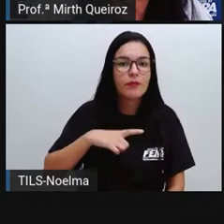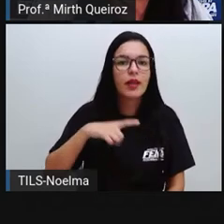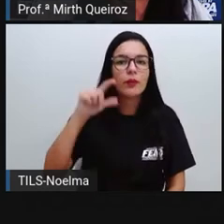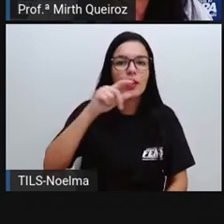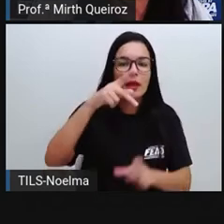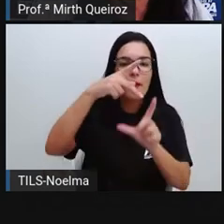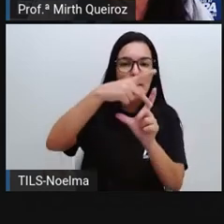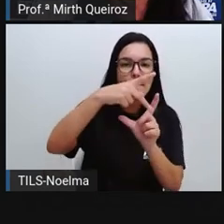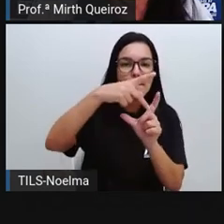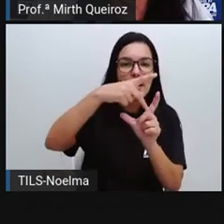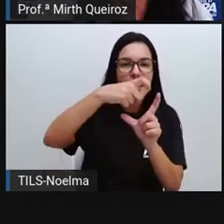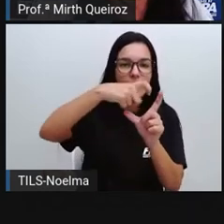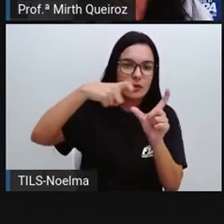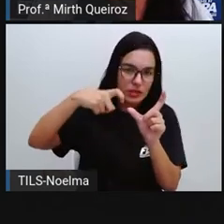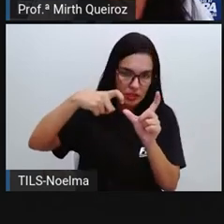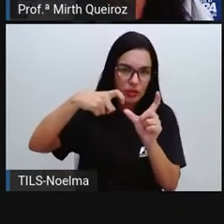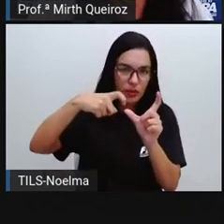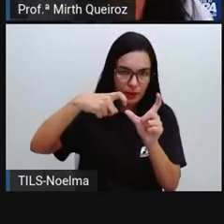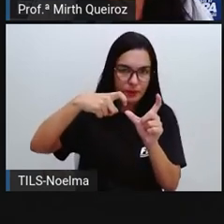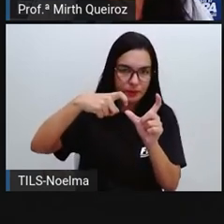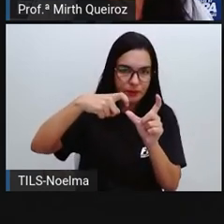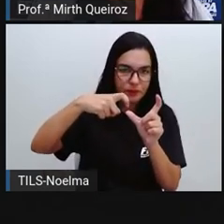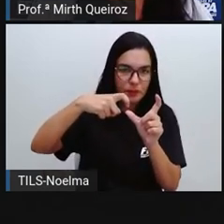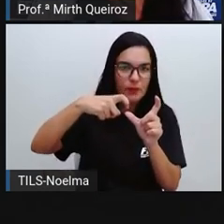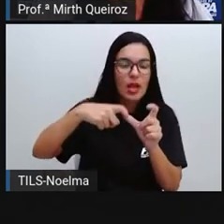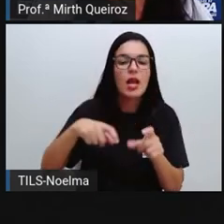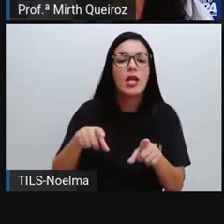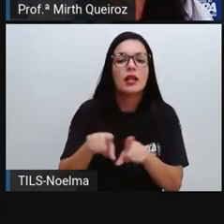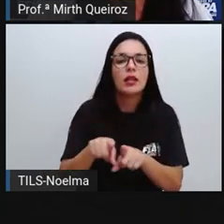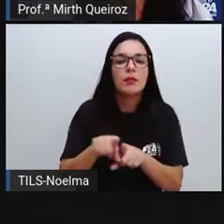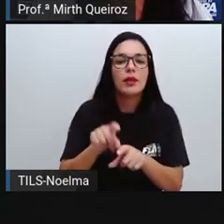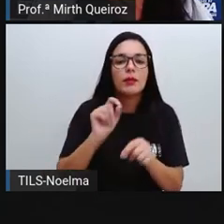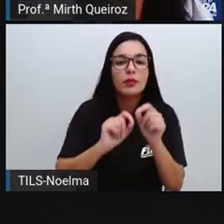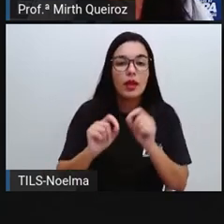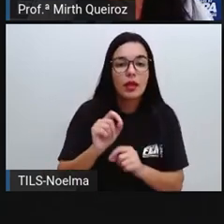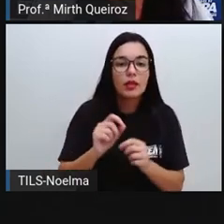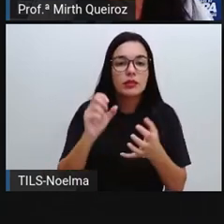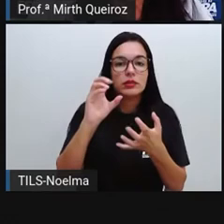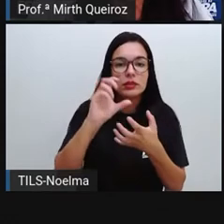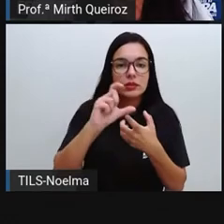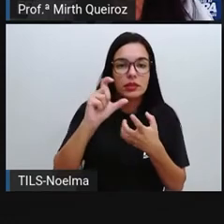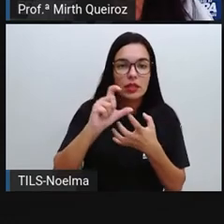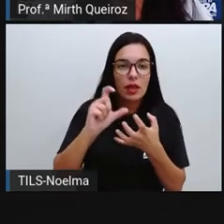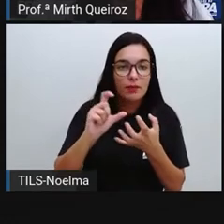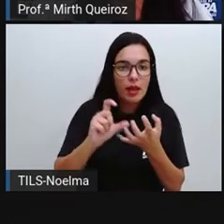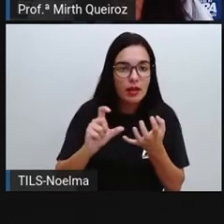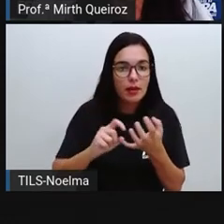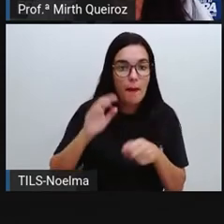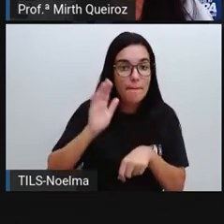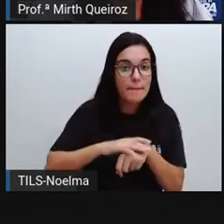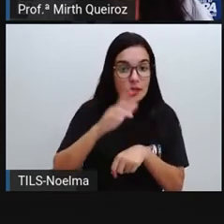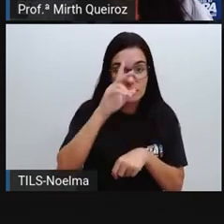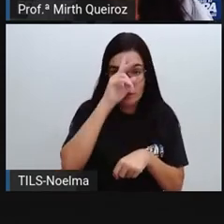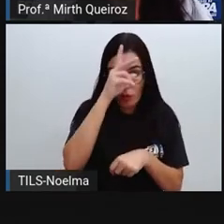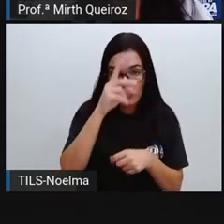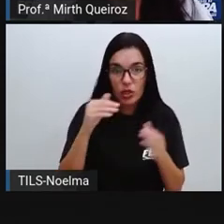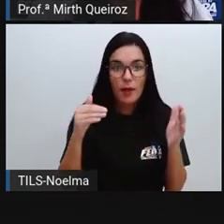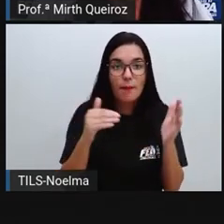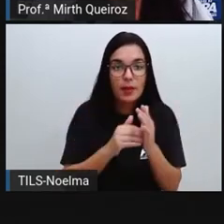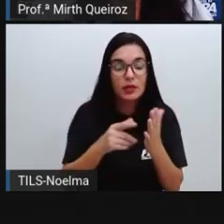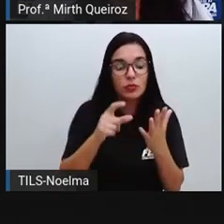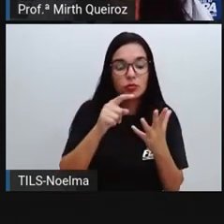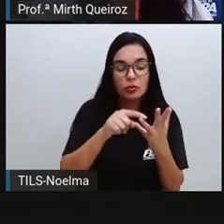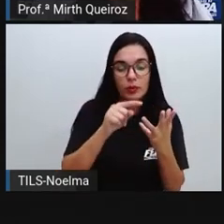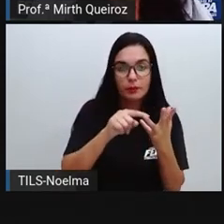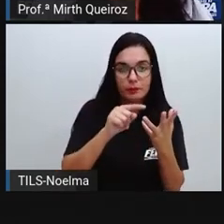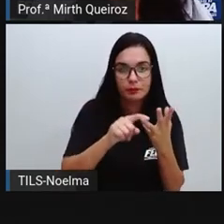trata de uma palavra oxítona. As terminações são diferentes. O primeiro verbo aí, conjugado,